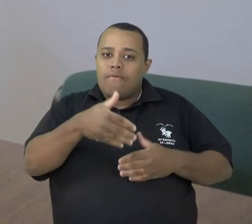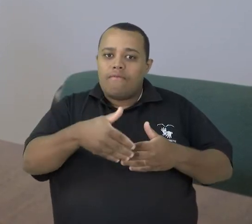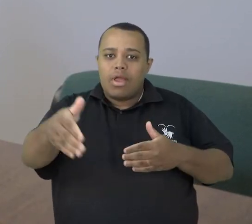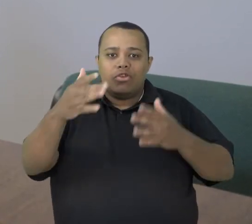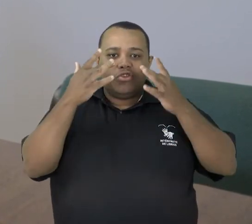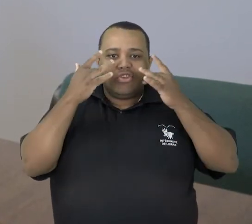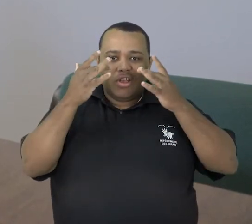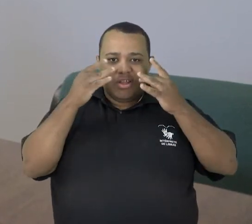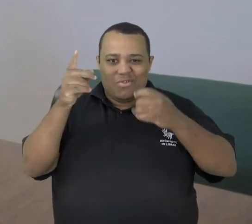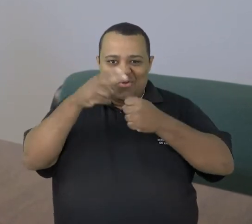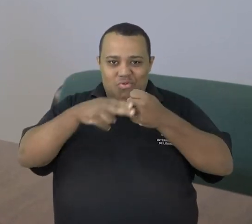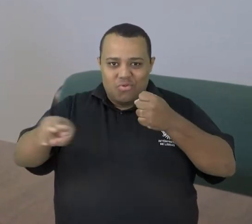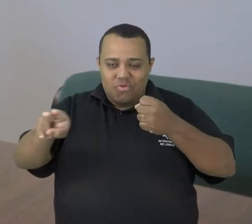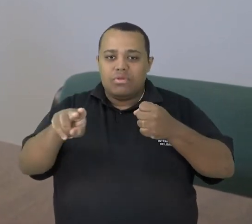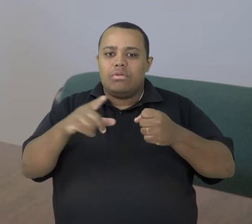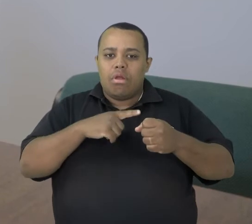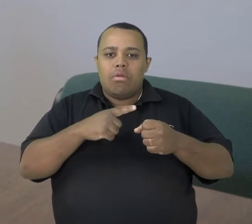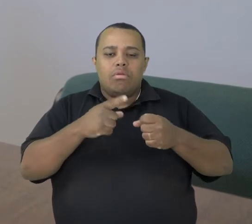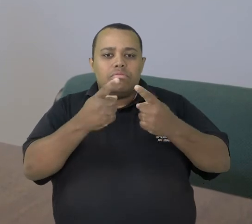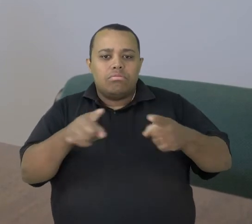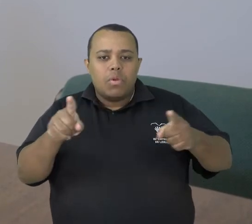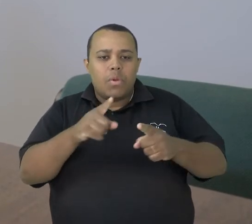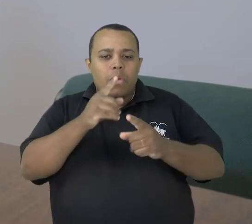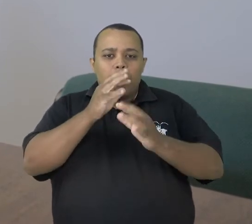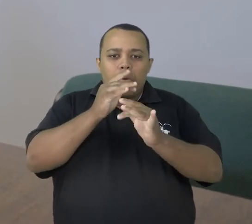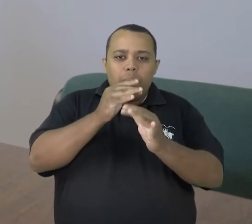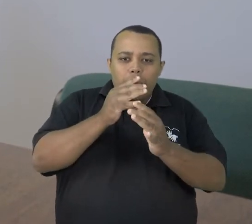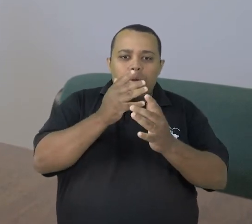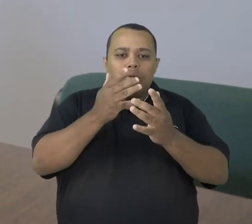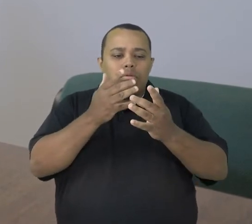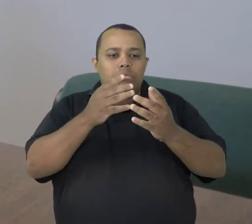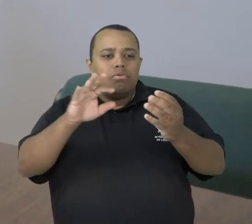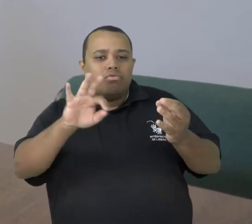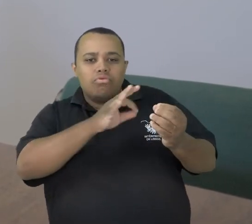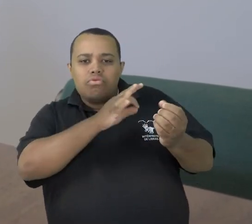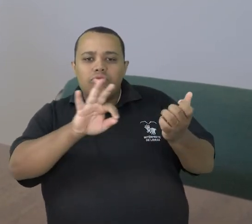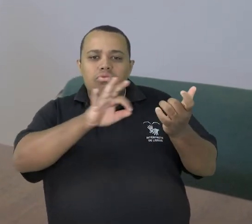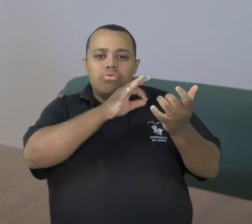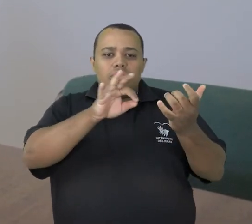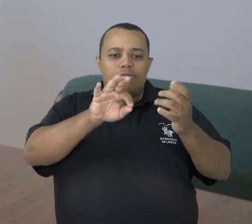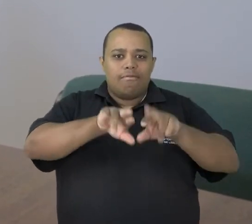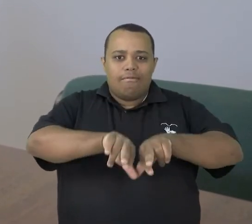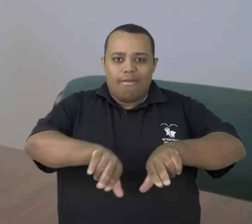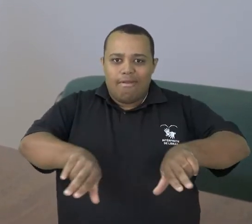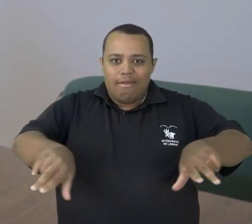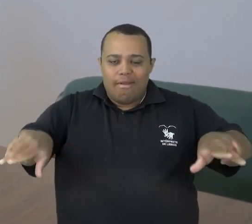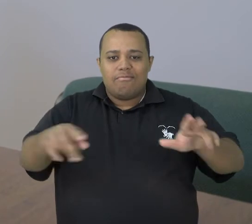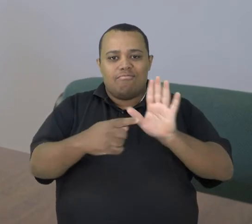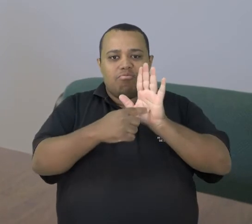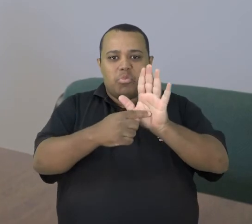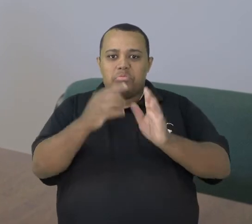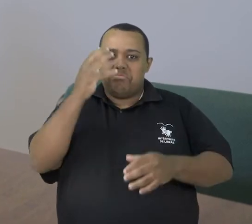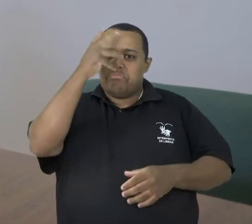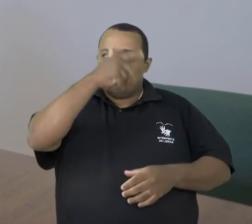para o concerto Sons da Escandinávia. No programa estão o concerto para a clarinete de Nielsen e a Sinfonia Nº 1 de